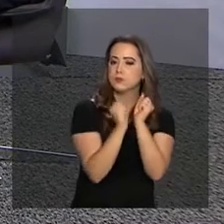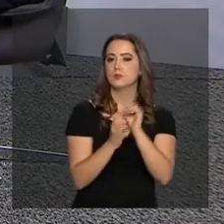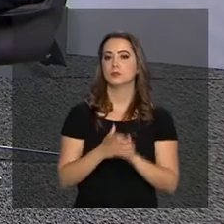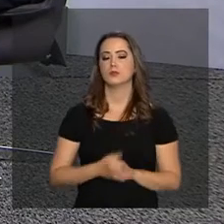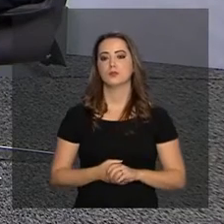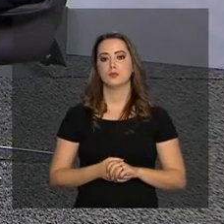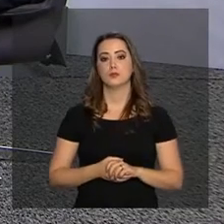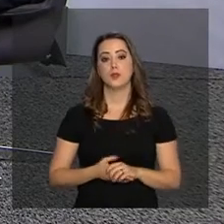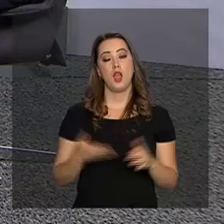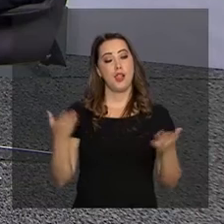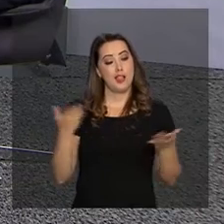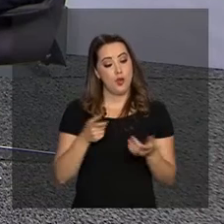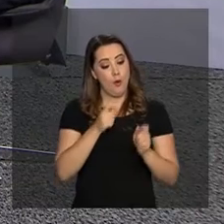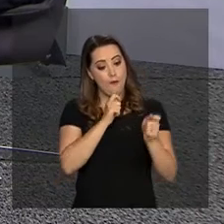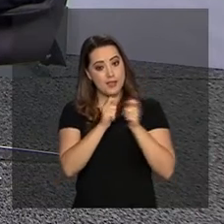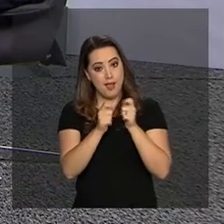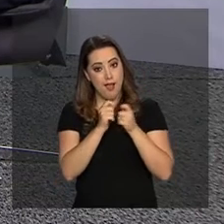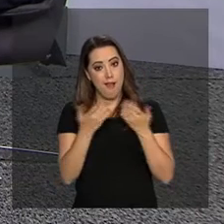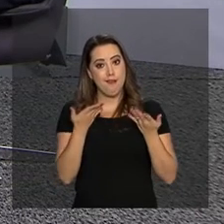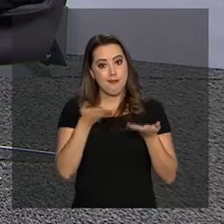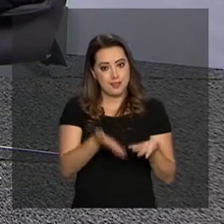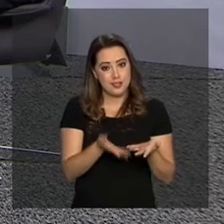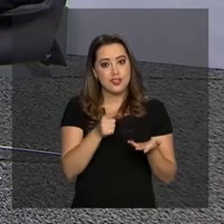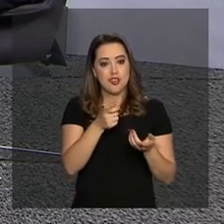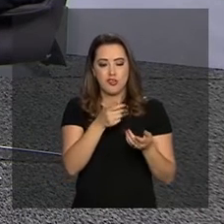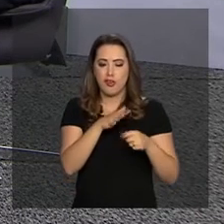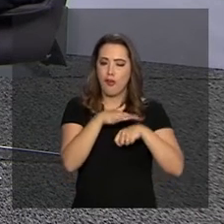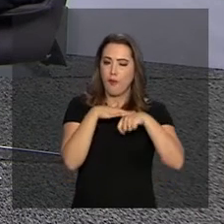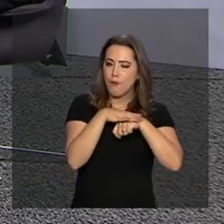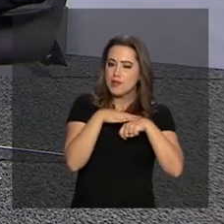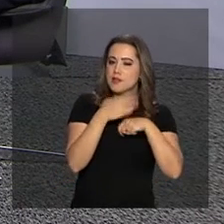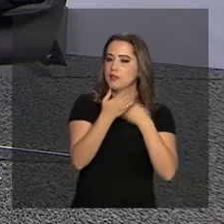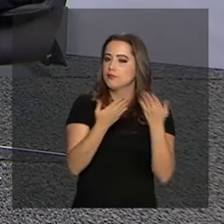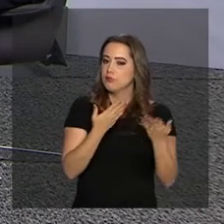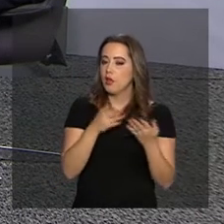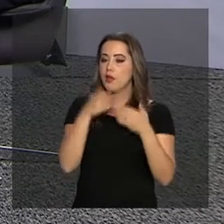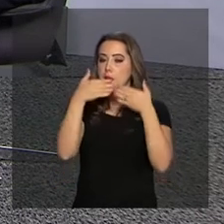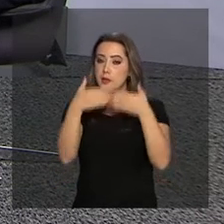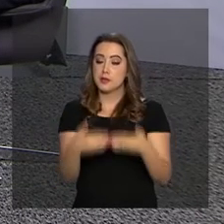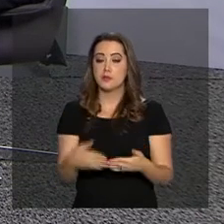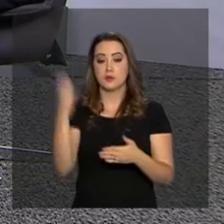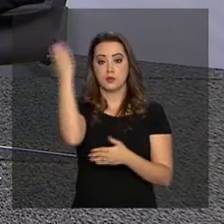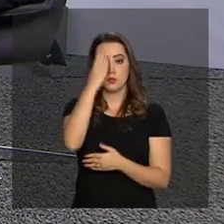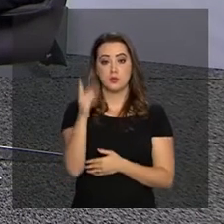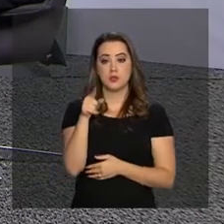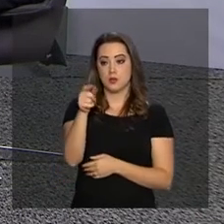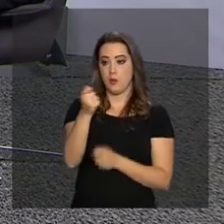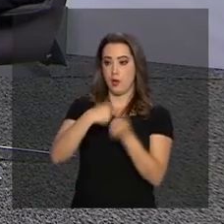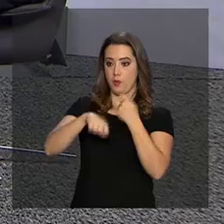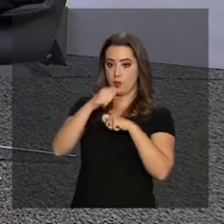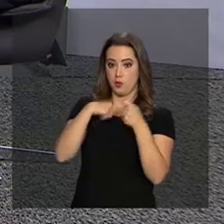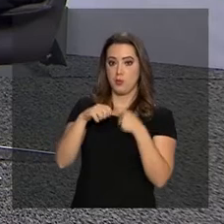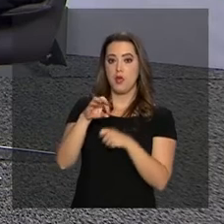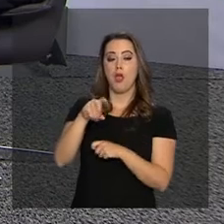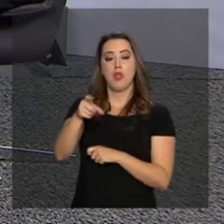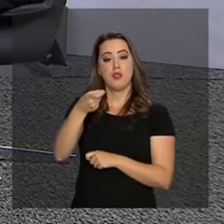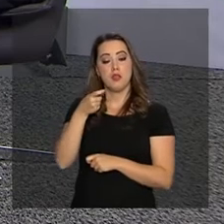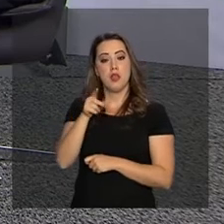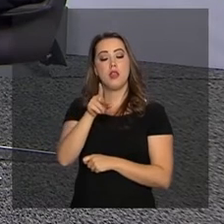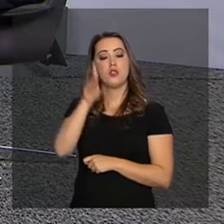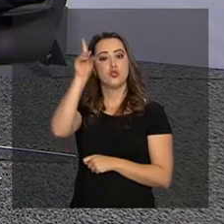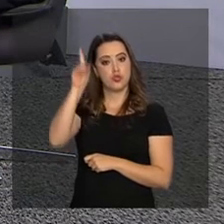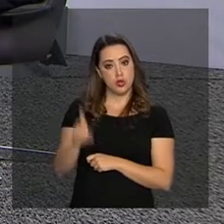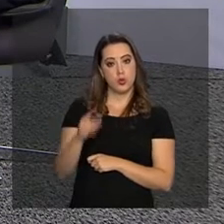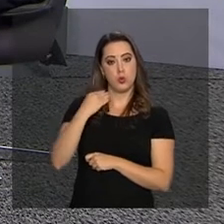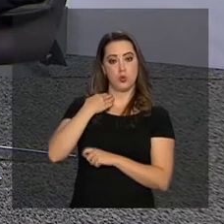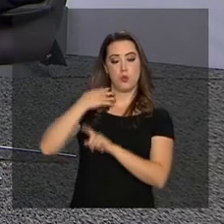Quem vai conversar com a gente sobre o fórum e a participação do Brasil é o economista e ex-diretor do Banco Central, Carlos